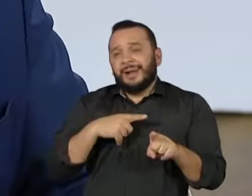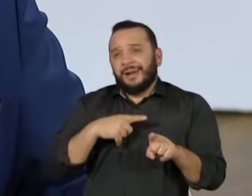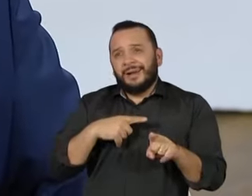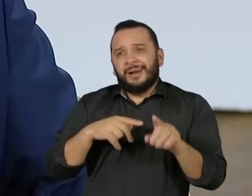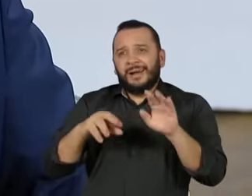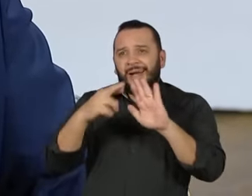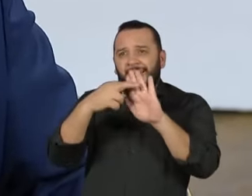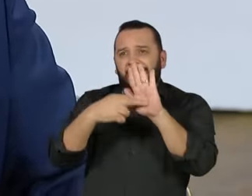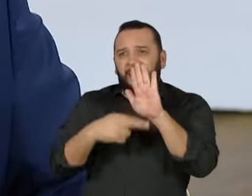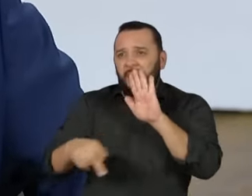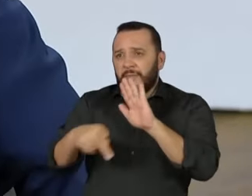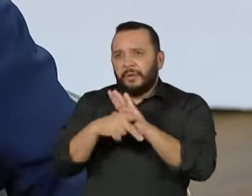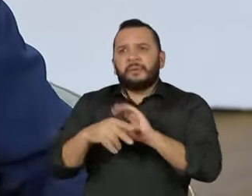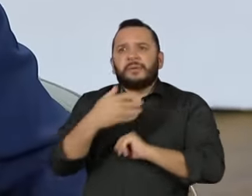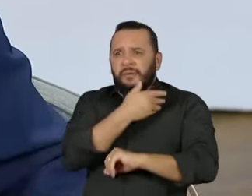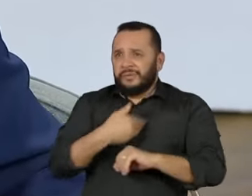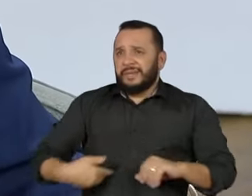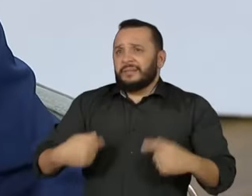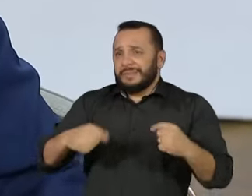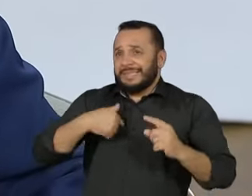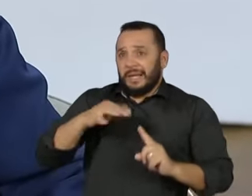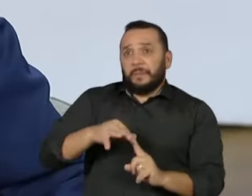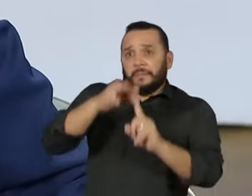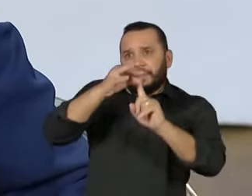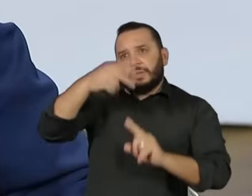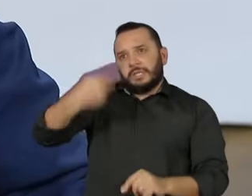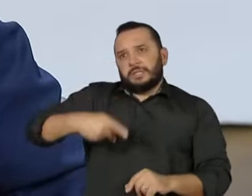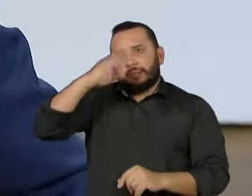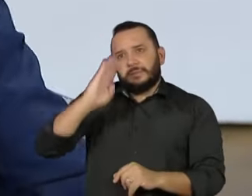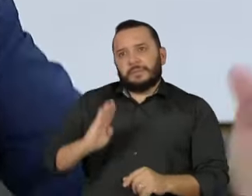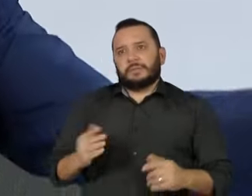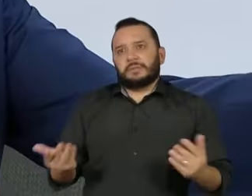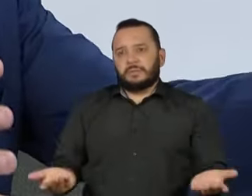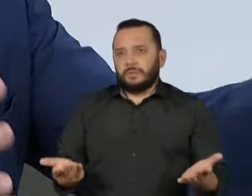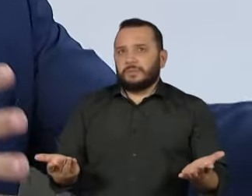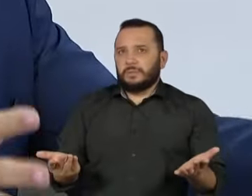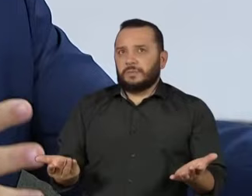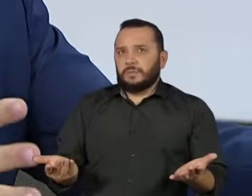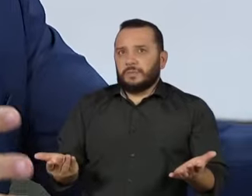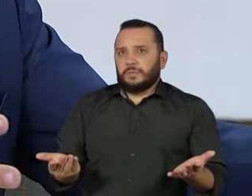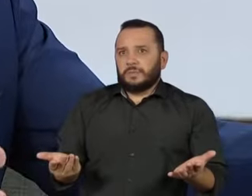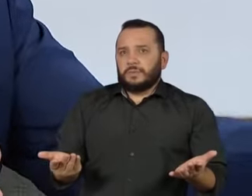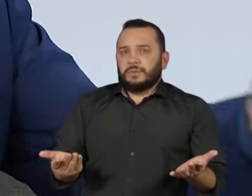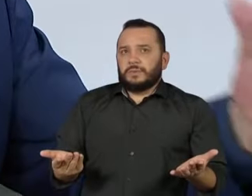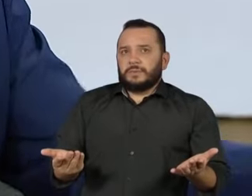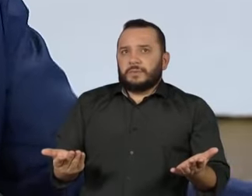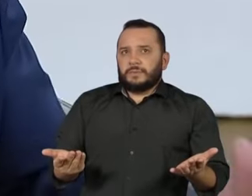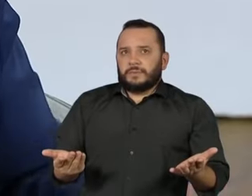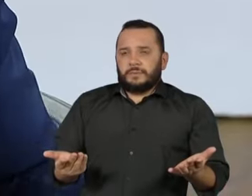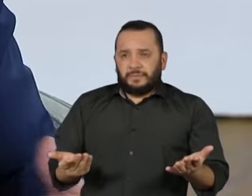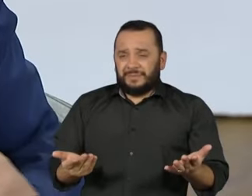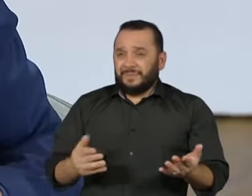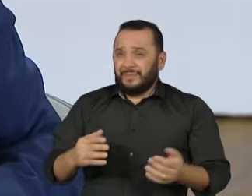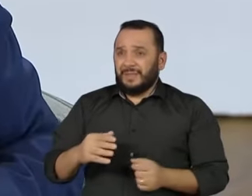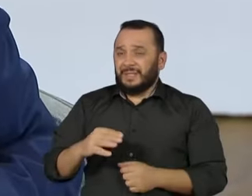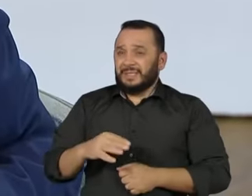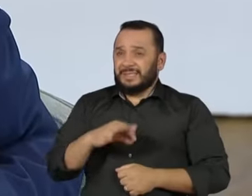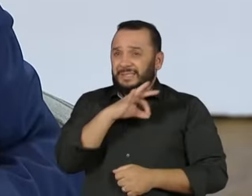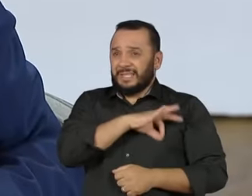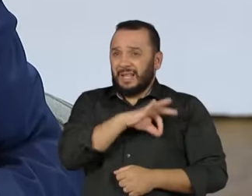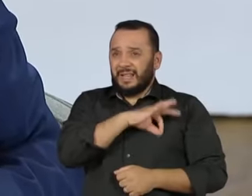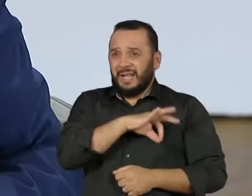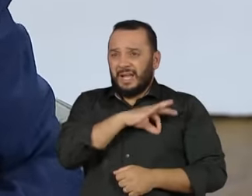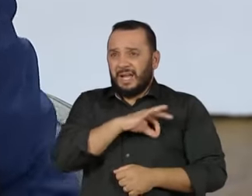é uma prioridade do país. Se é vergonhosa a distribuição de renda no país,